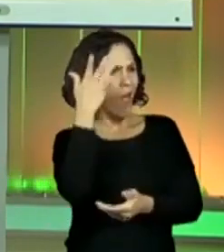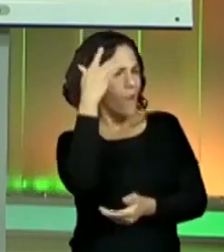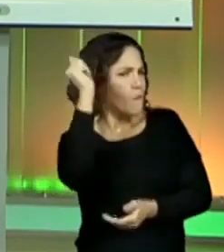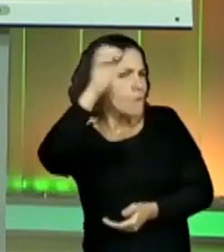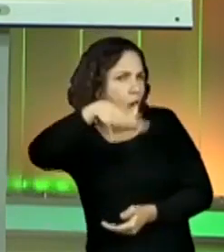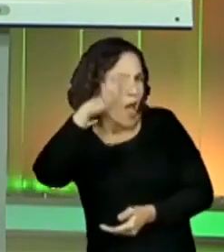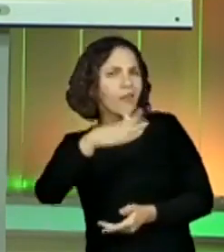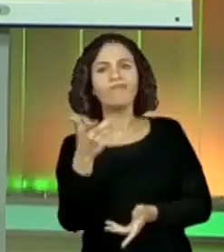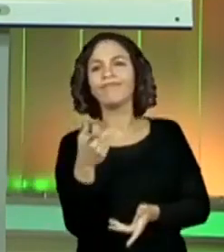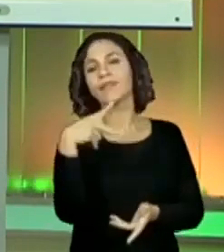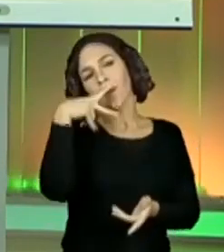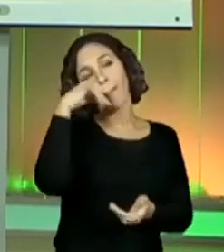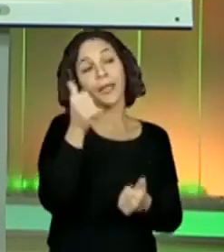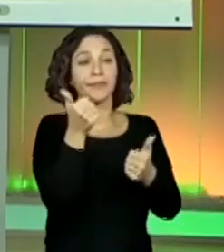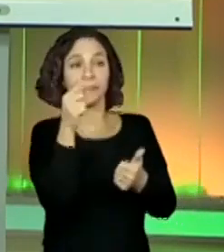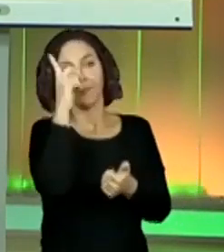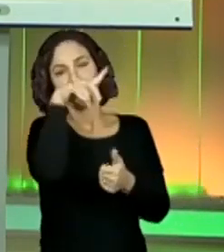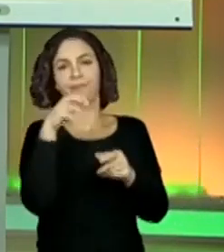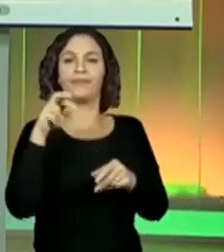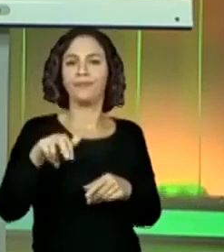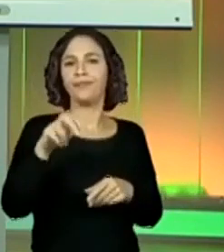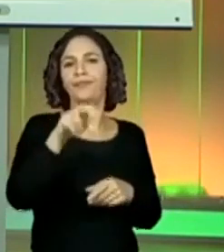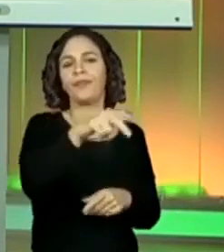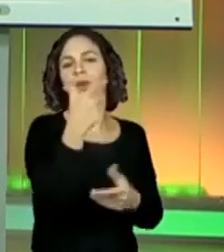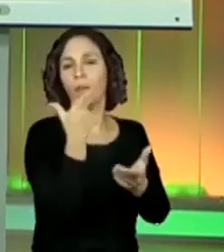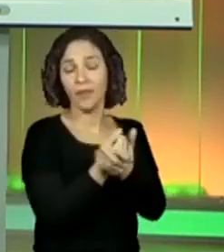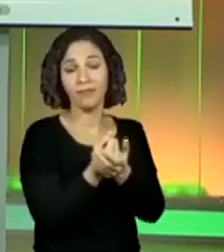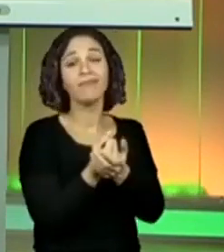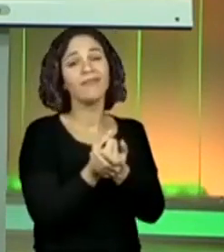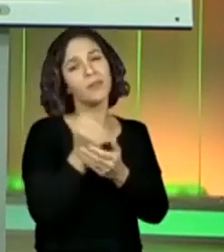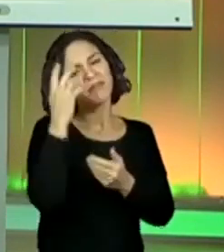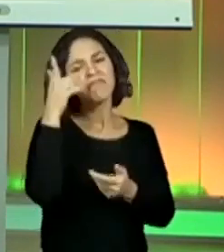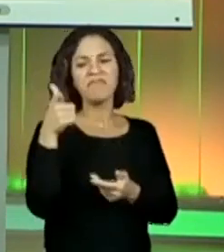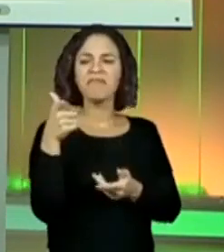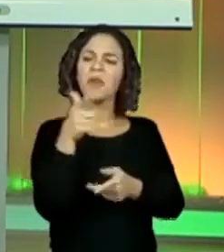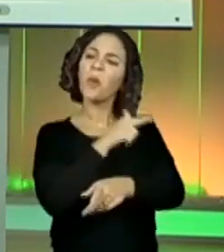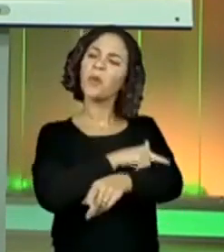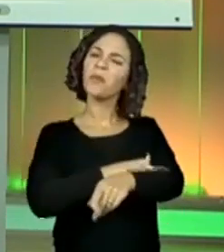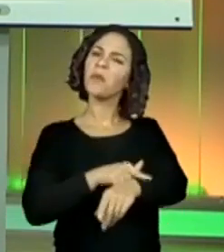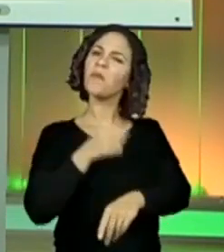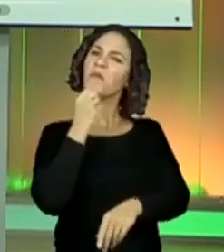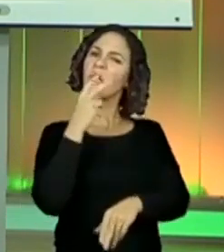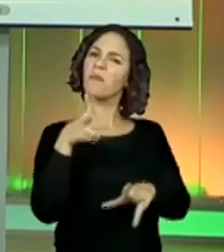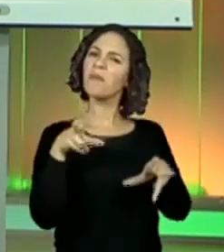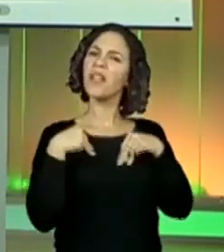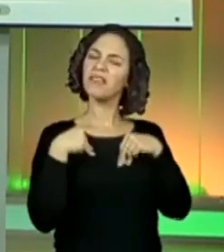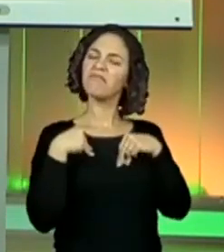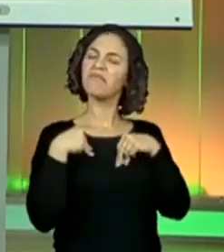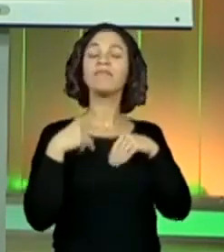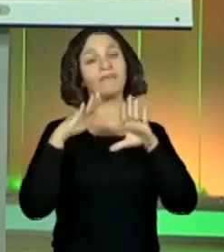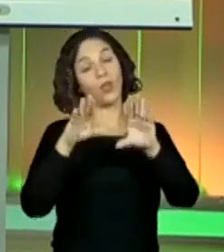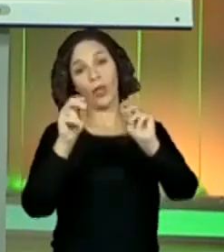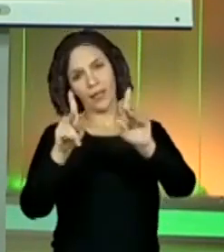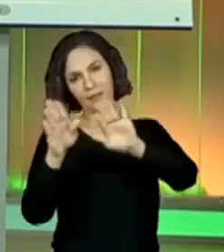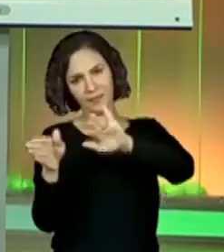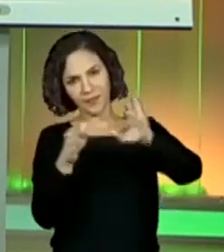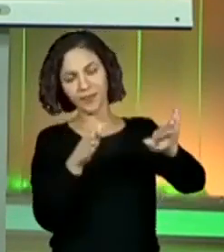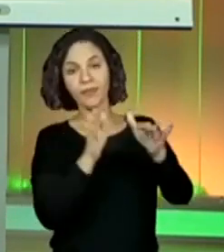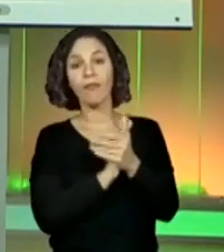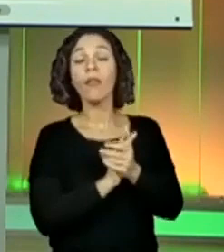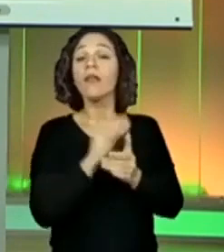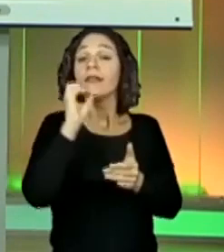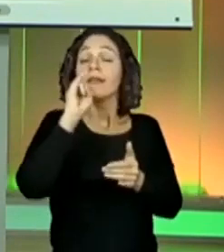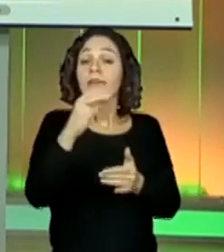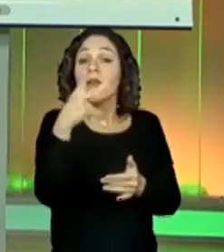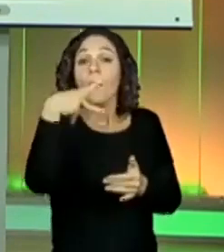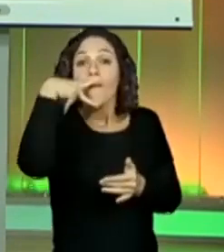barato. E seu pai vai lá comprar para você. Talvez ele ache que você merece. Isso não vem ao caso. A questão é, se ele comprar